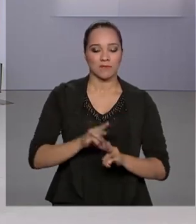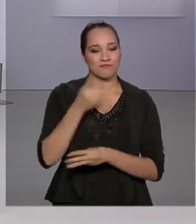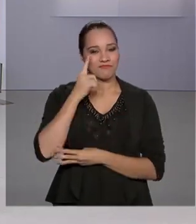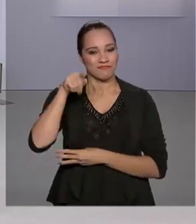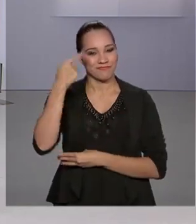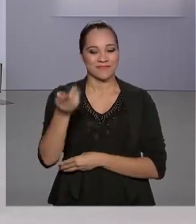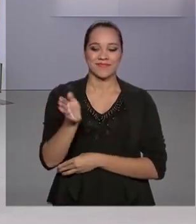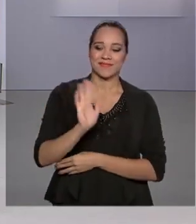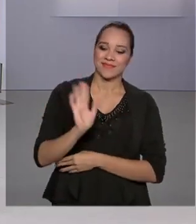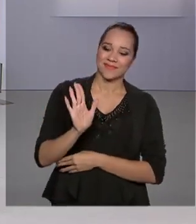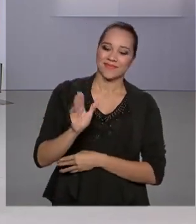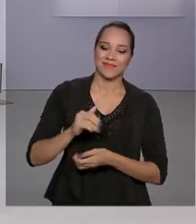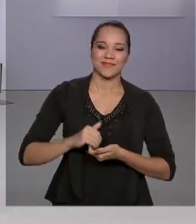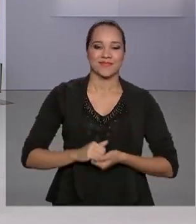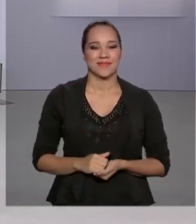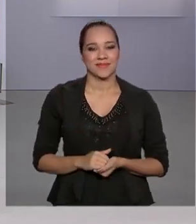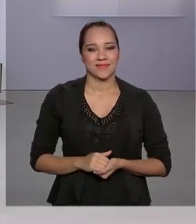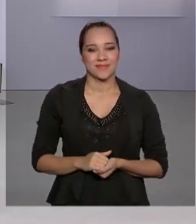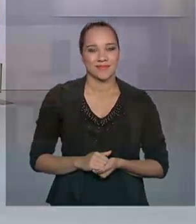Nos vemos na próxima edição. Até lá!